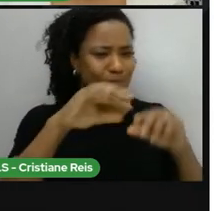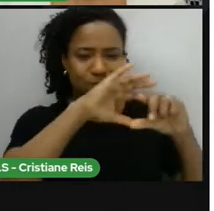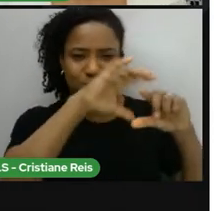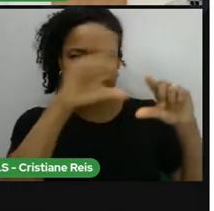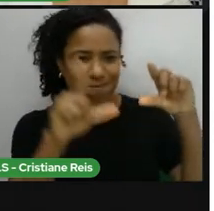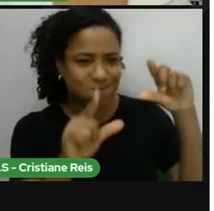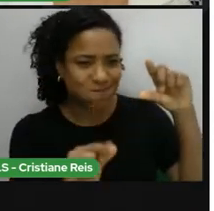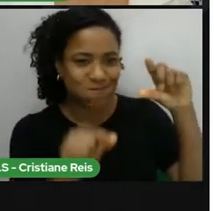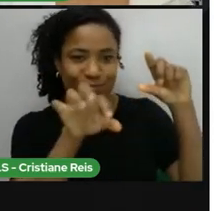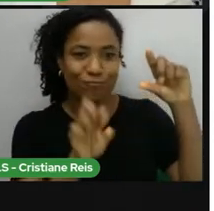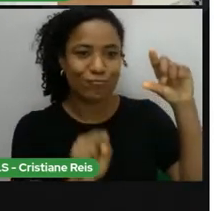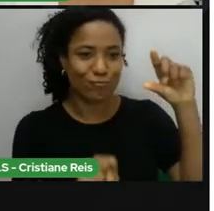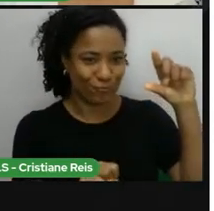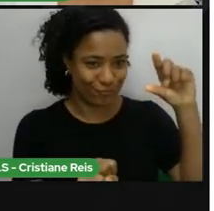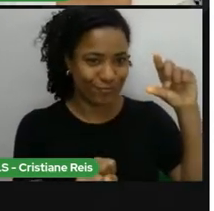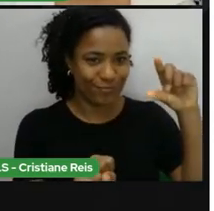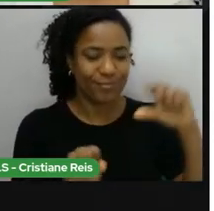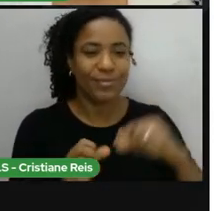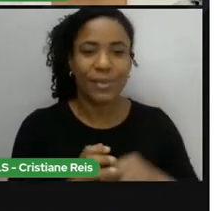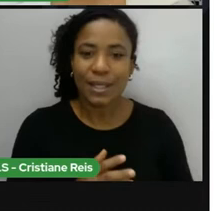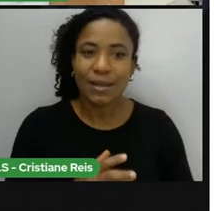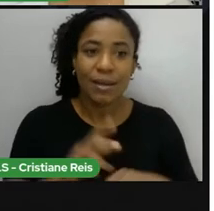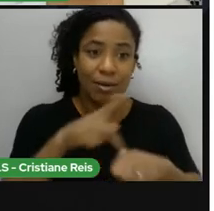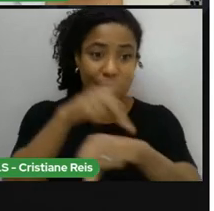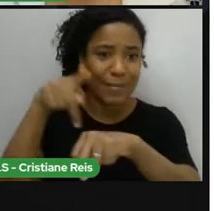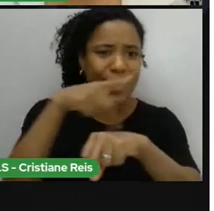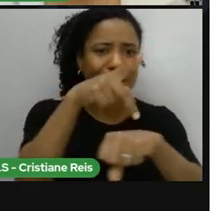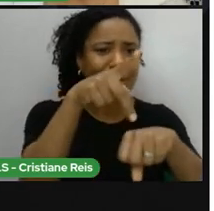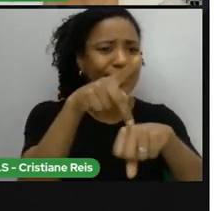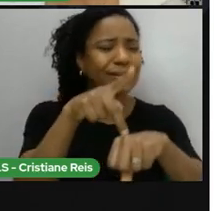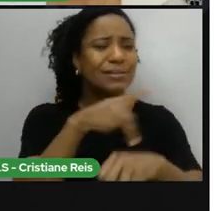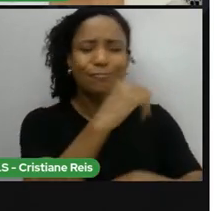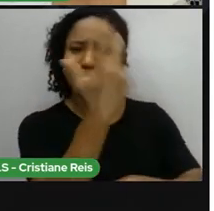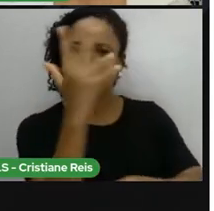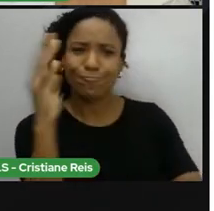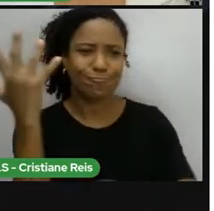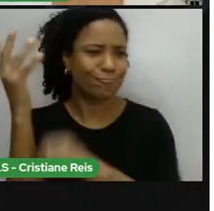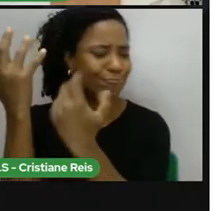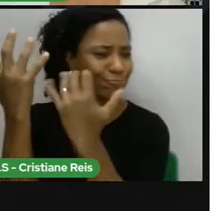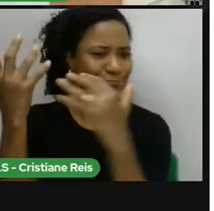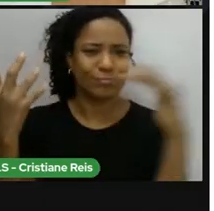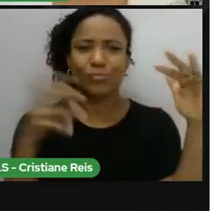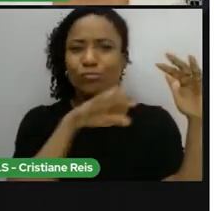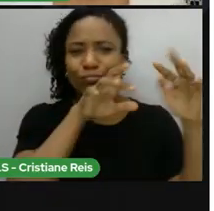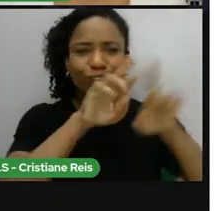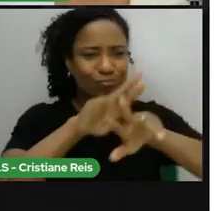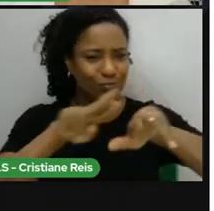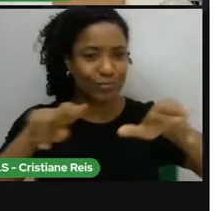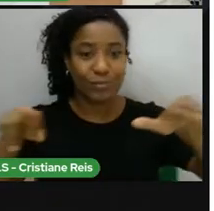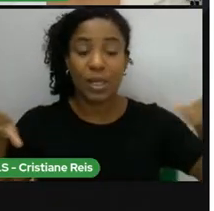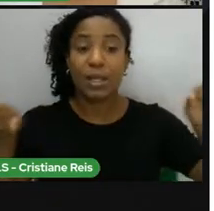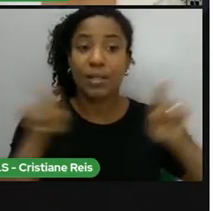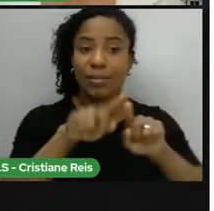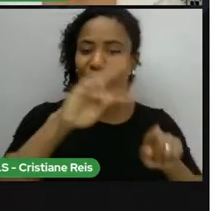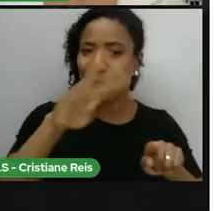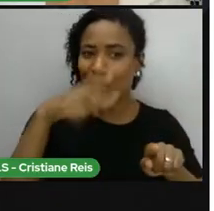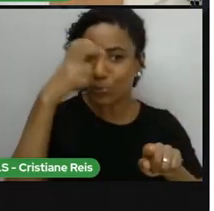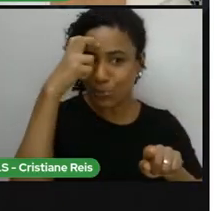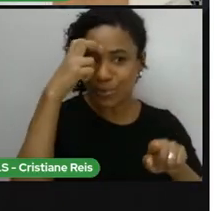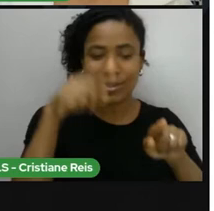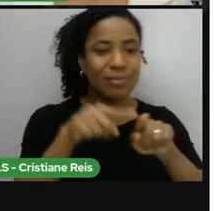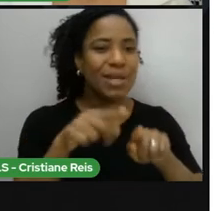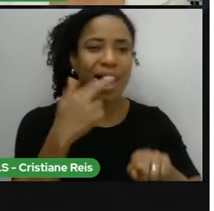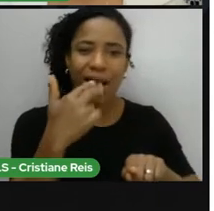O país é conhecido Por sua biodiversidade E pela grande variedade De culturas Idiomas